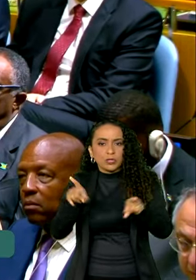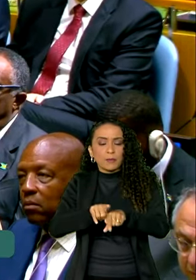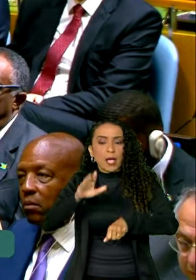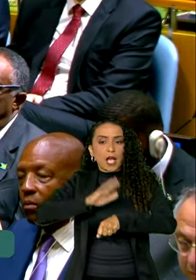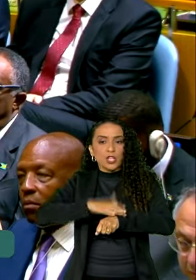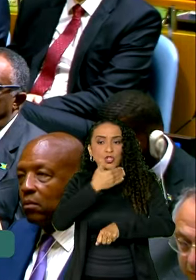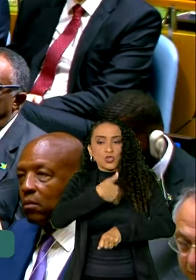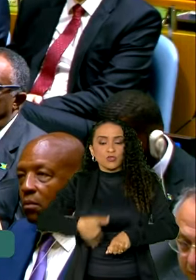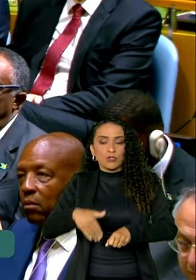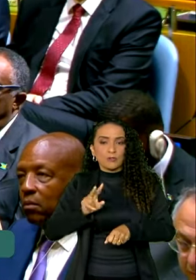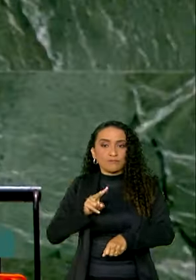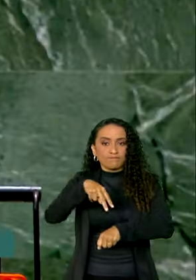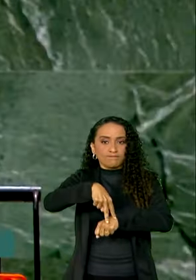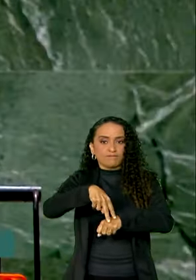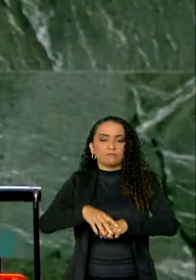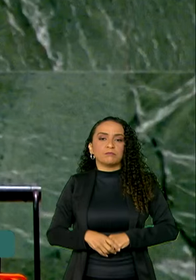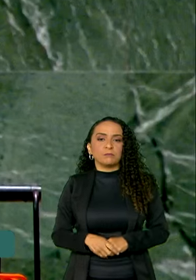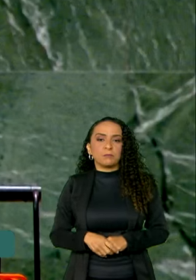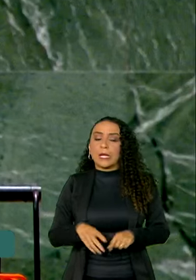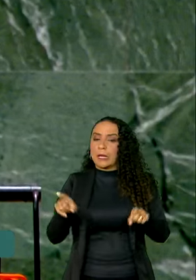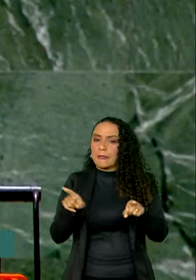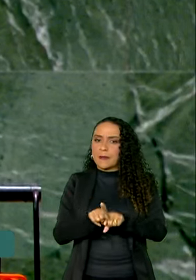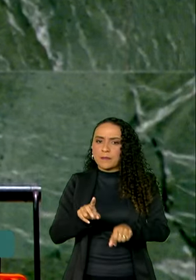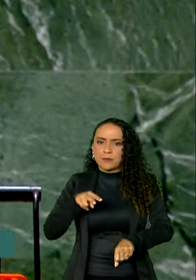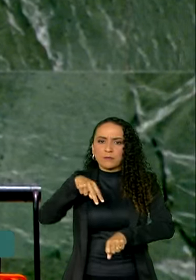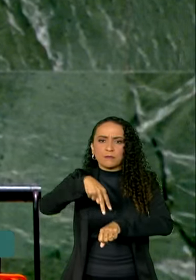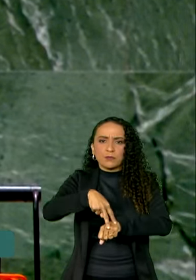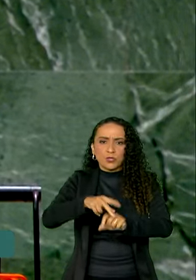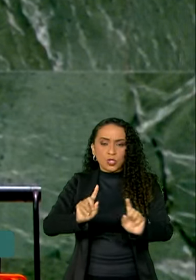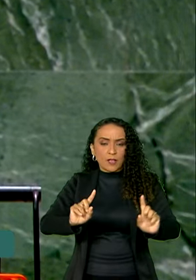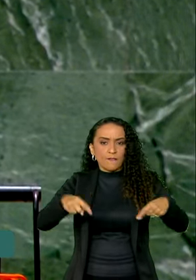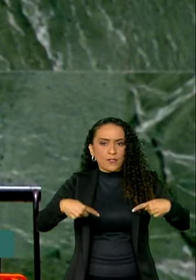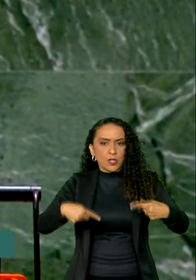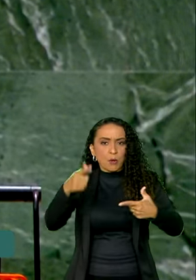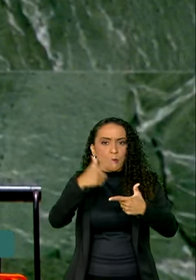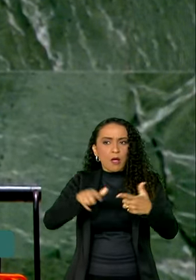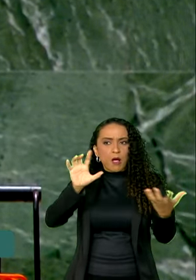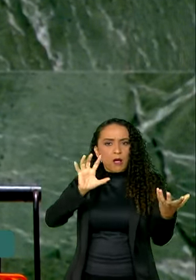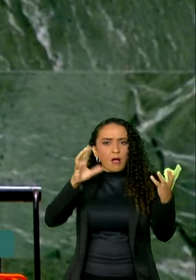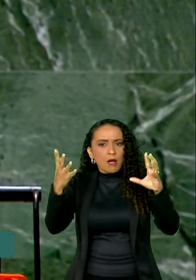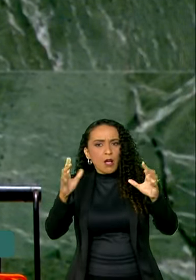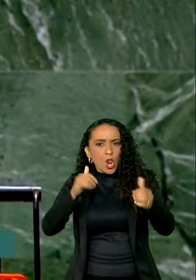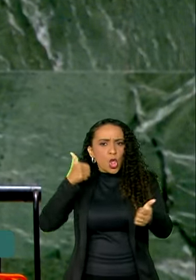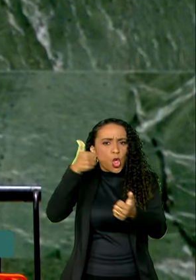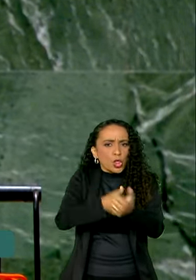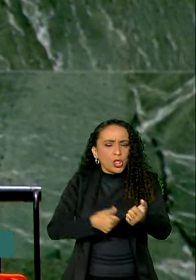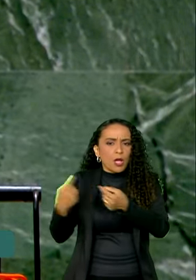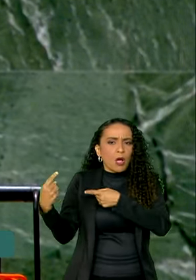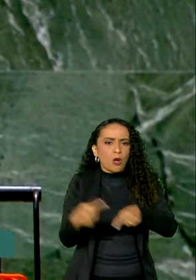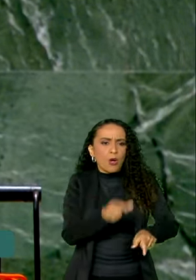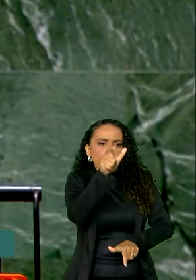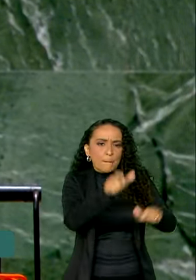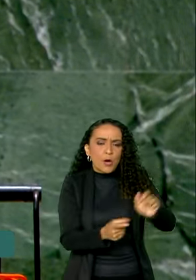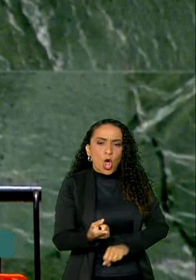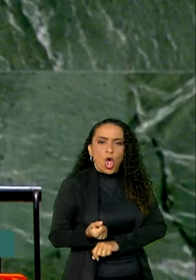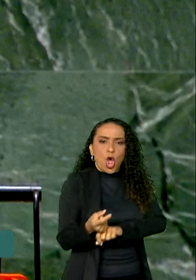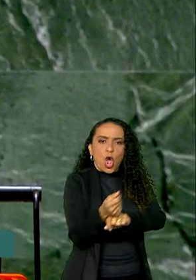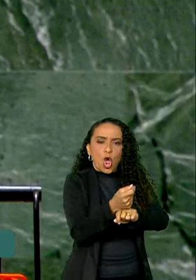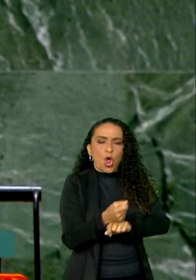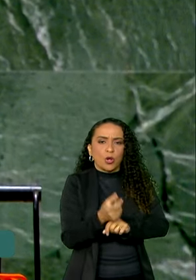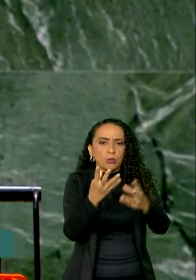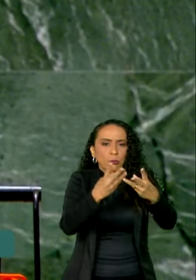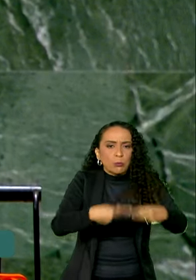governo para enfrentá-la. Além de enfrentar o desafio da crise climática, lutamos contra quem lucra com a